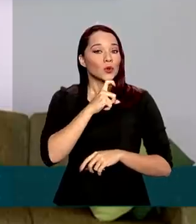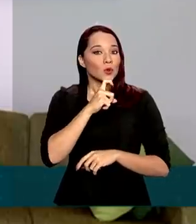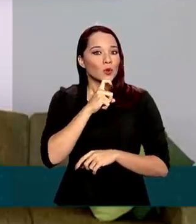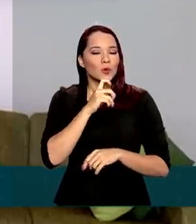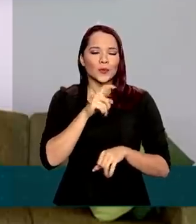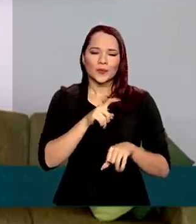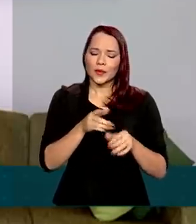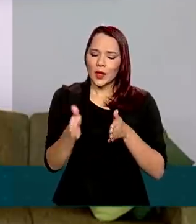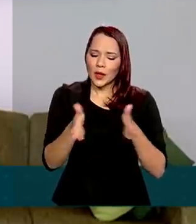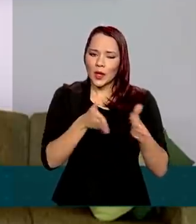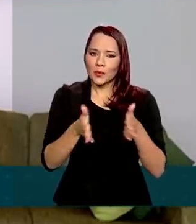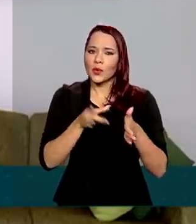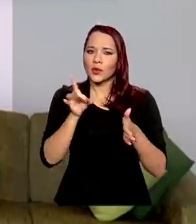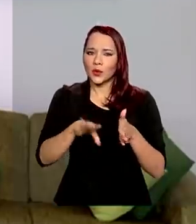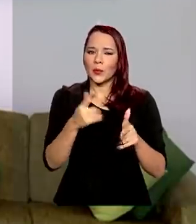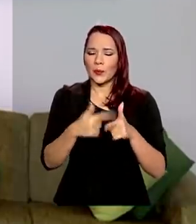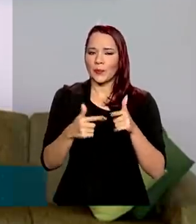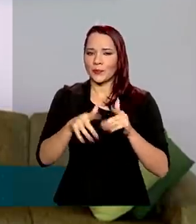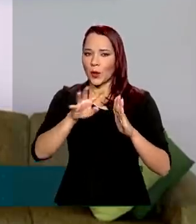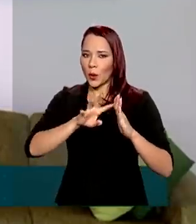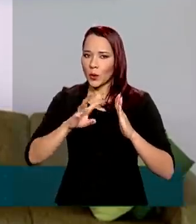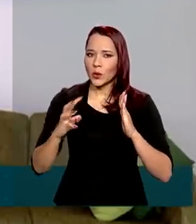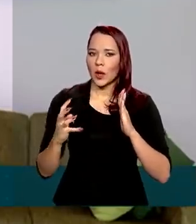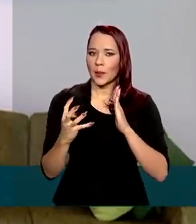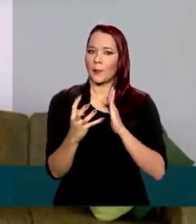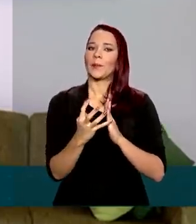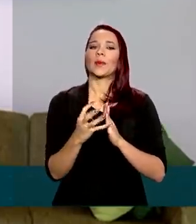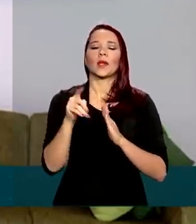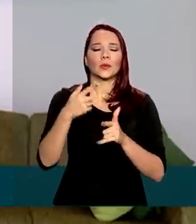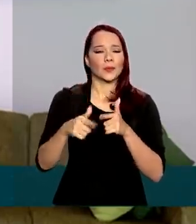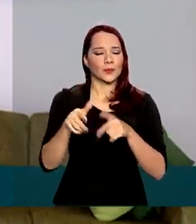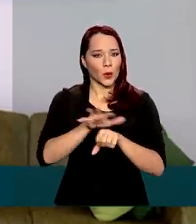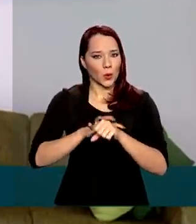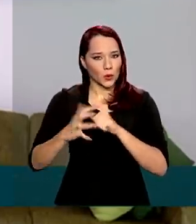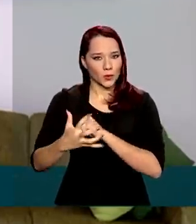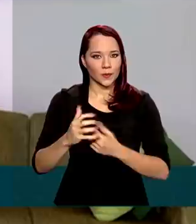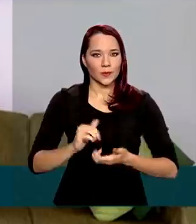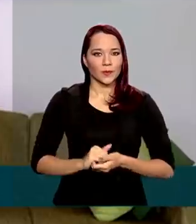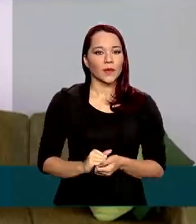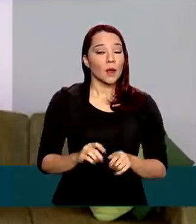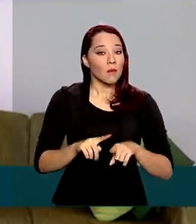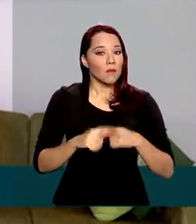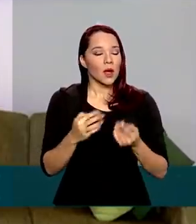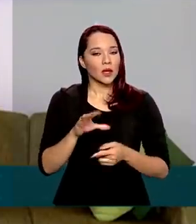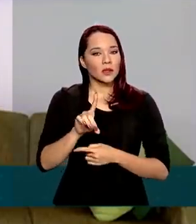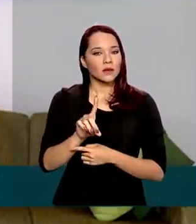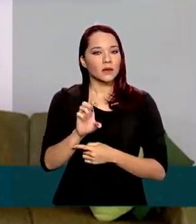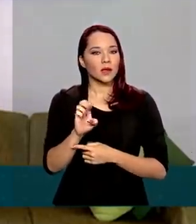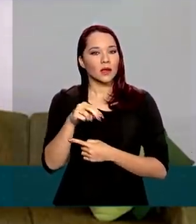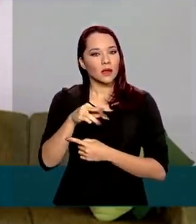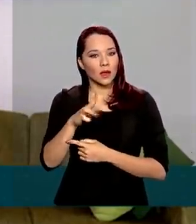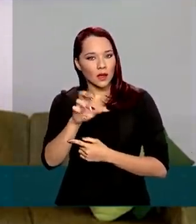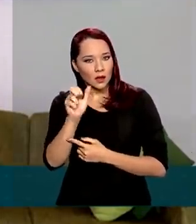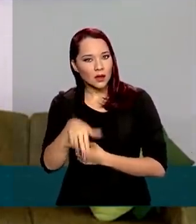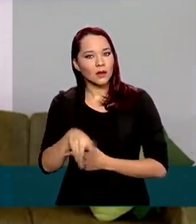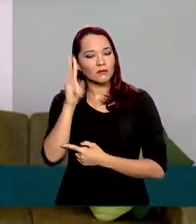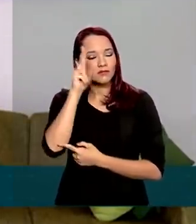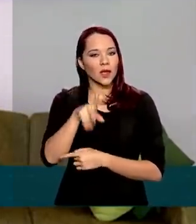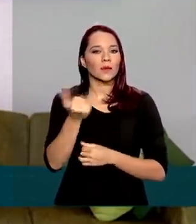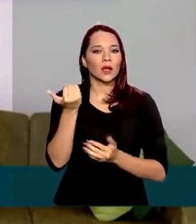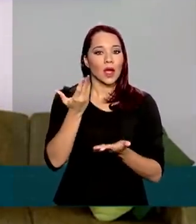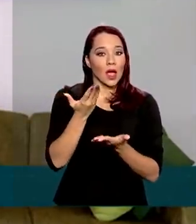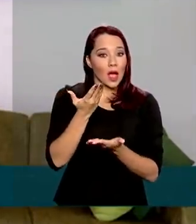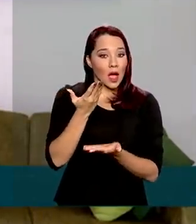vai valer enquanto durar o isolamento social por causa do coronavírus. Mas o Denatran lembra que as teleaulas